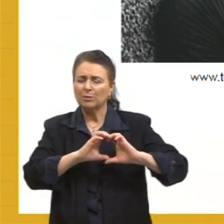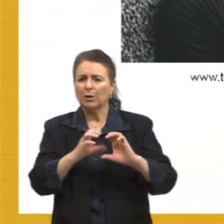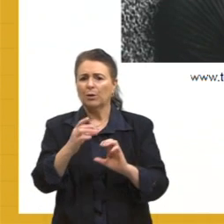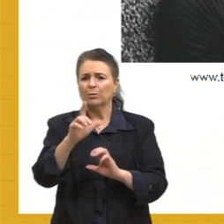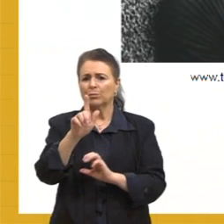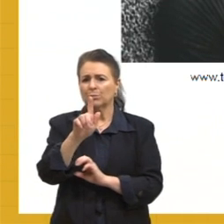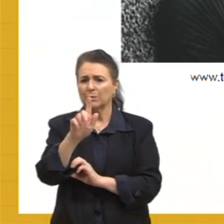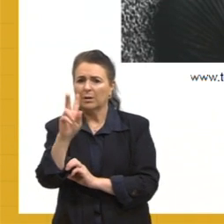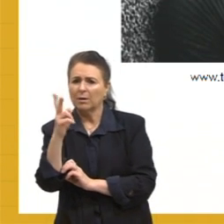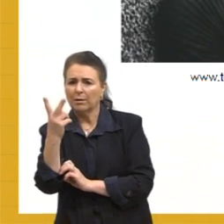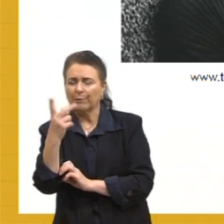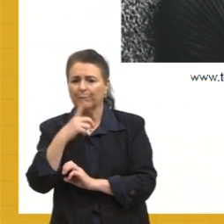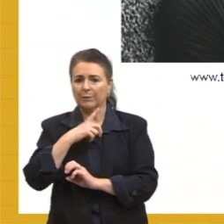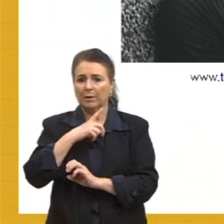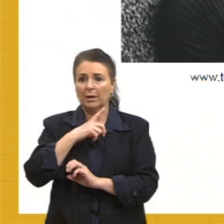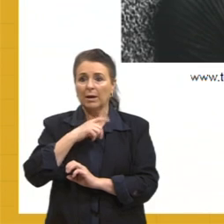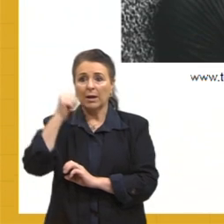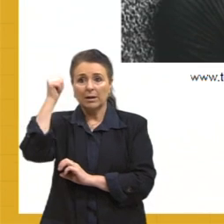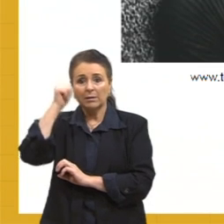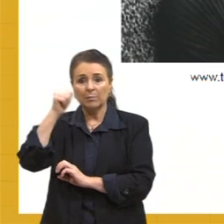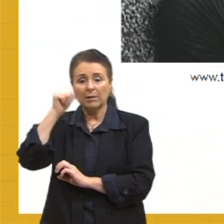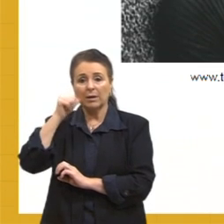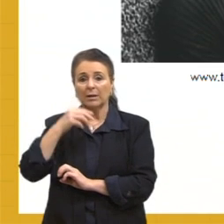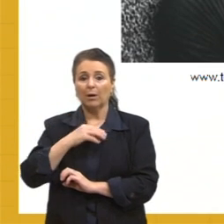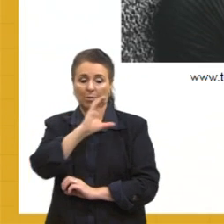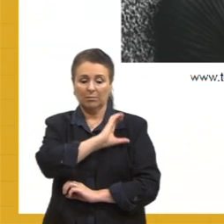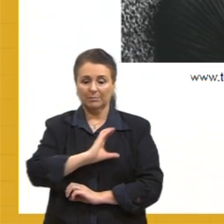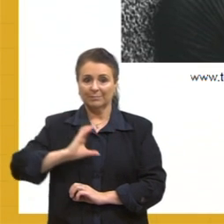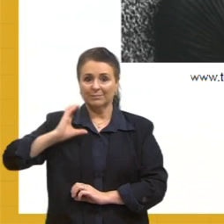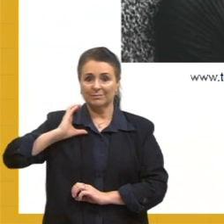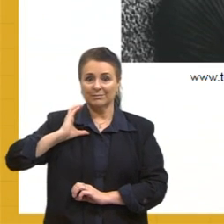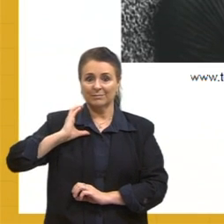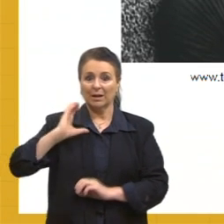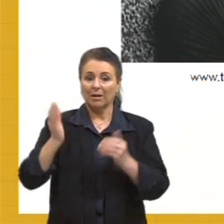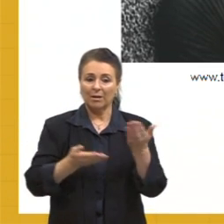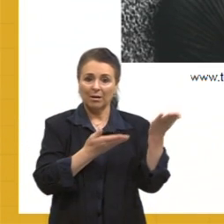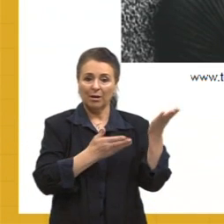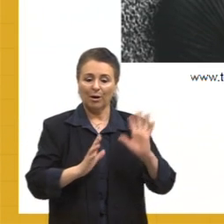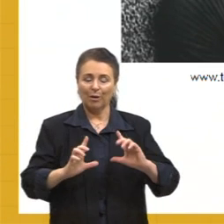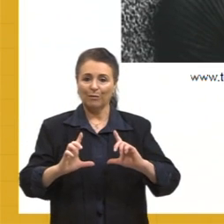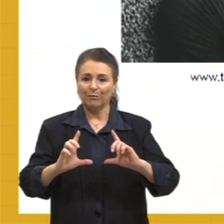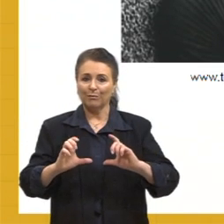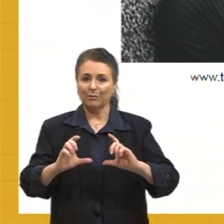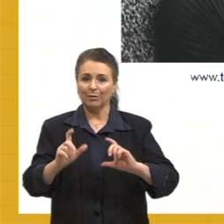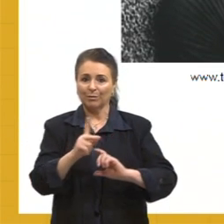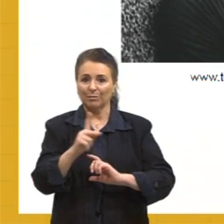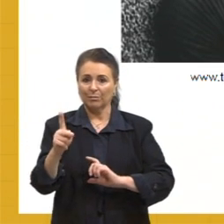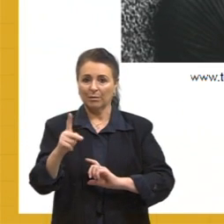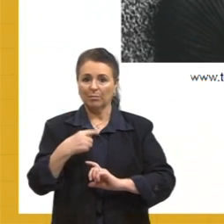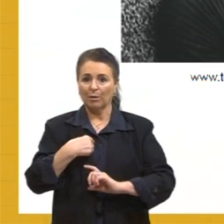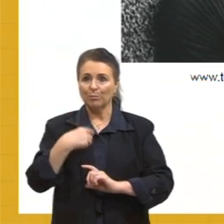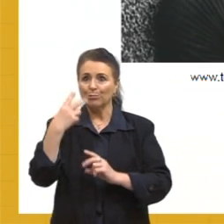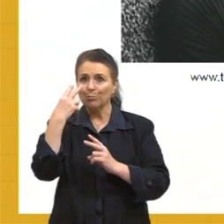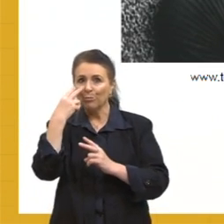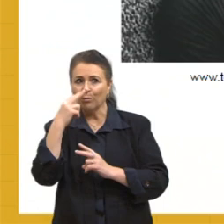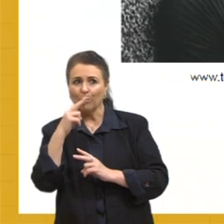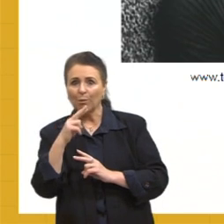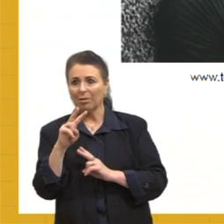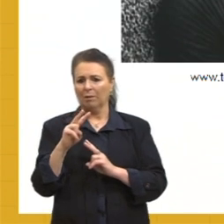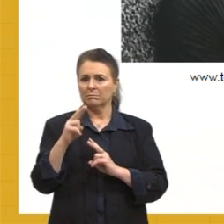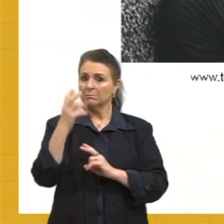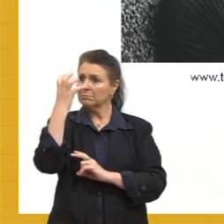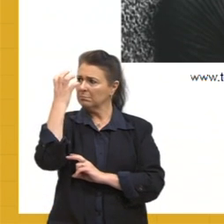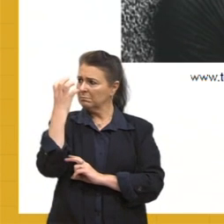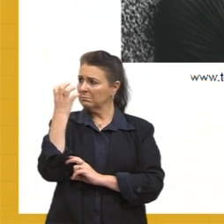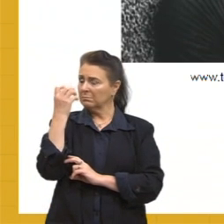falar um pouquinho sobre essa grande escritora que está aqui na fotografia, né, ela tem esse olhar sério, esse olhar, como a gente pode